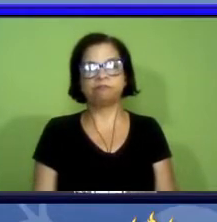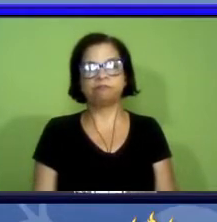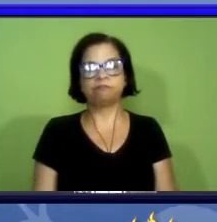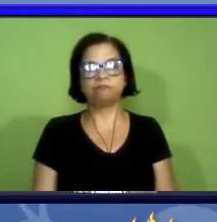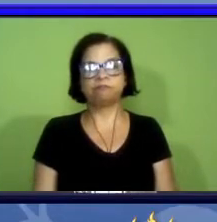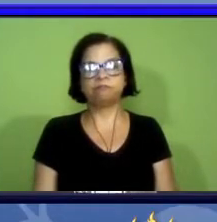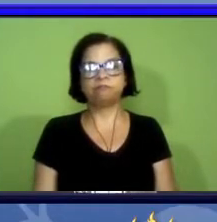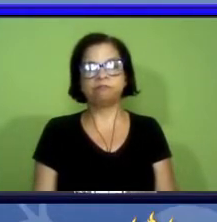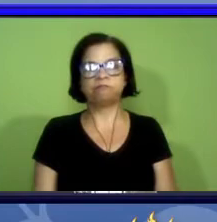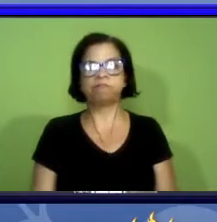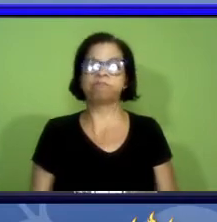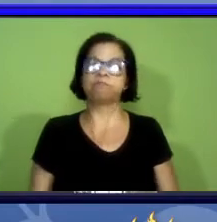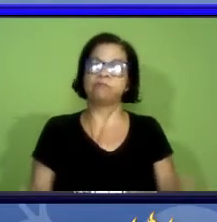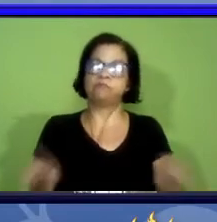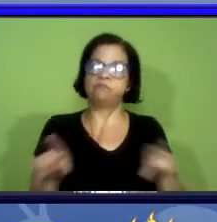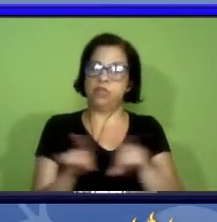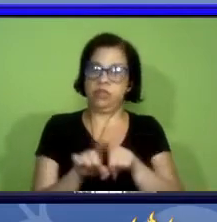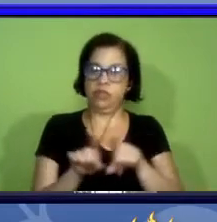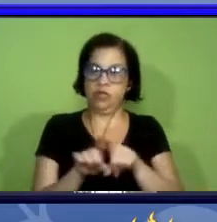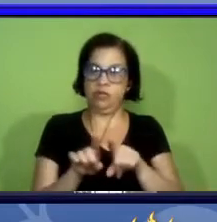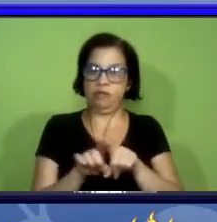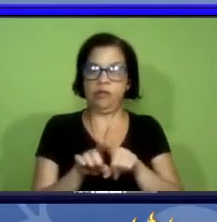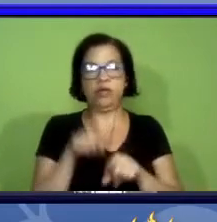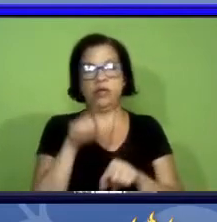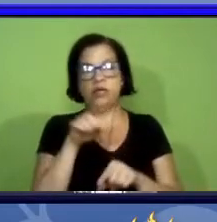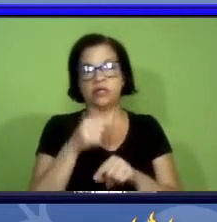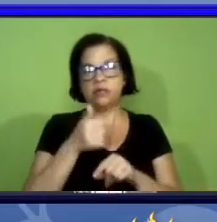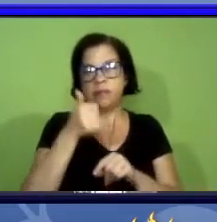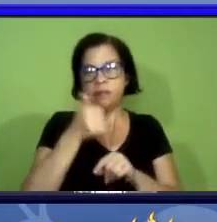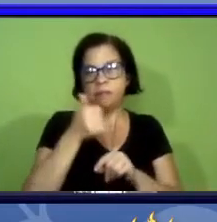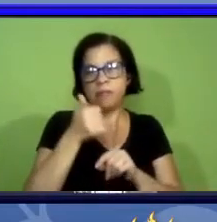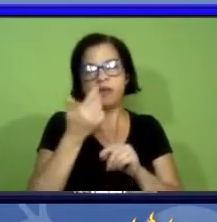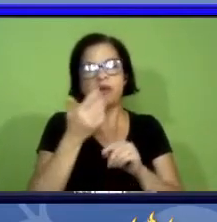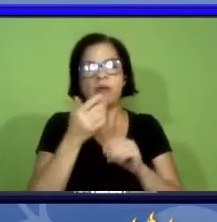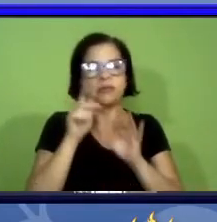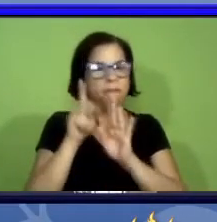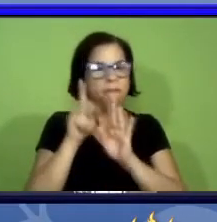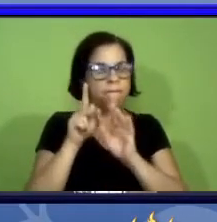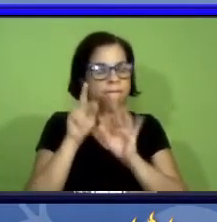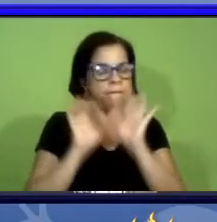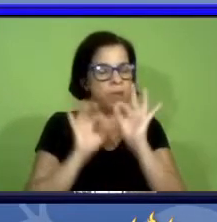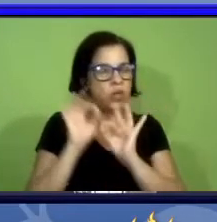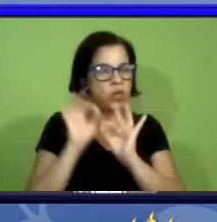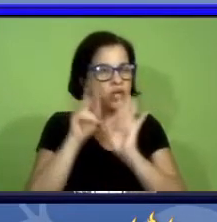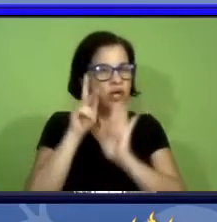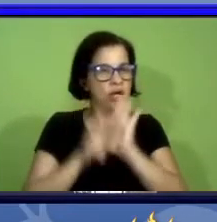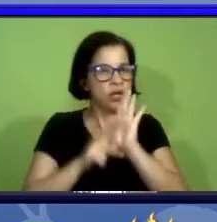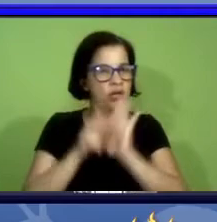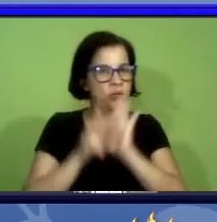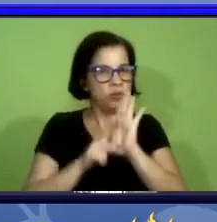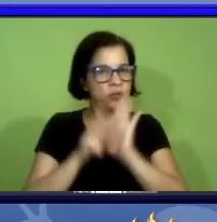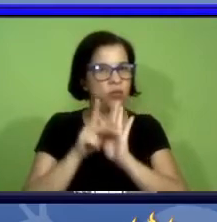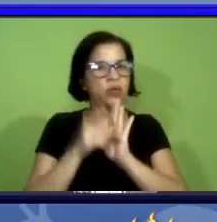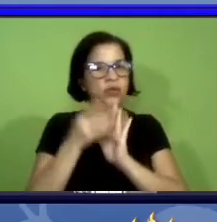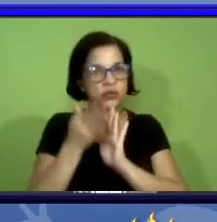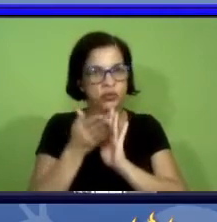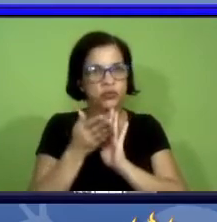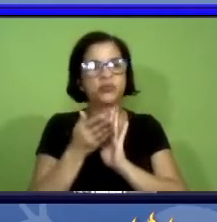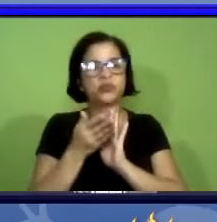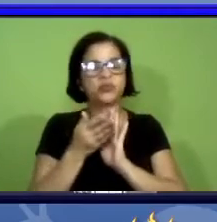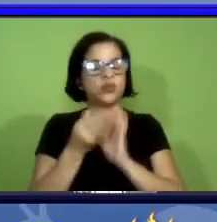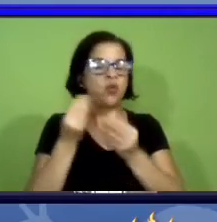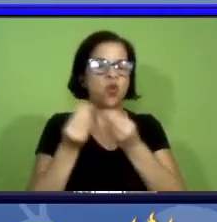evidentemente esse programa piloto do reforma não teria se